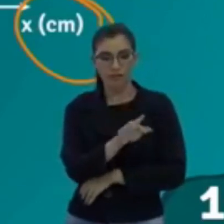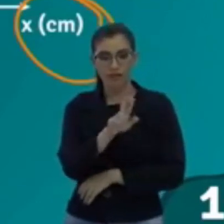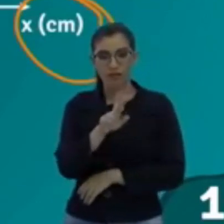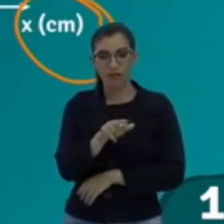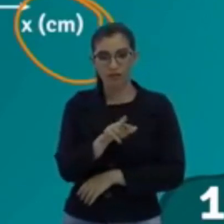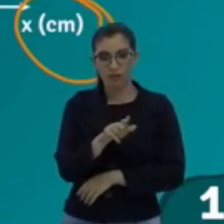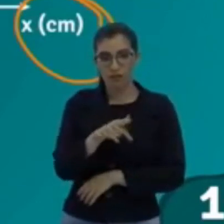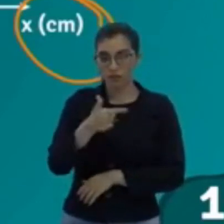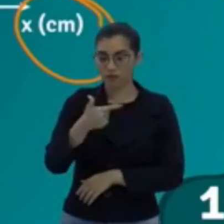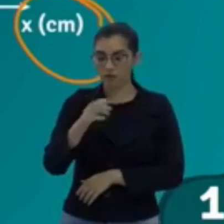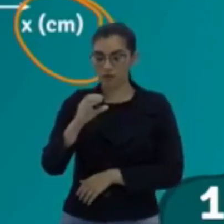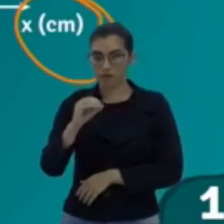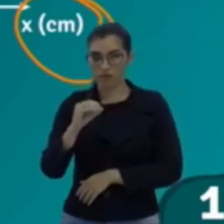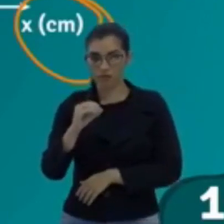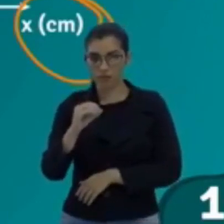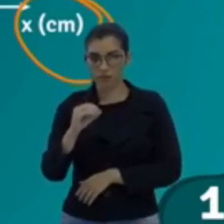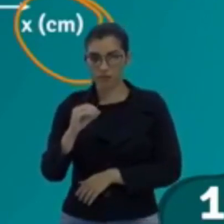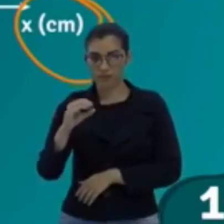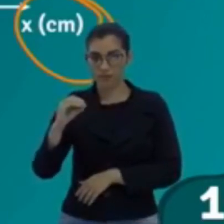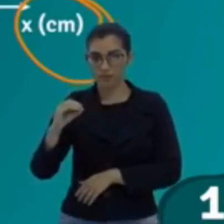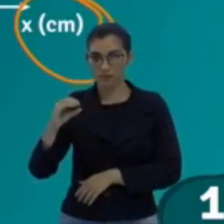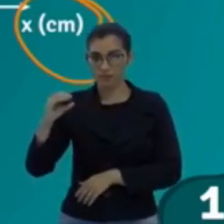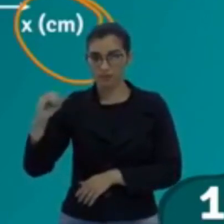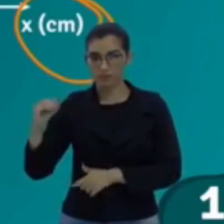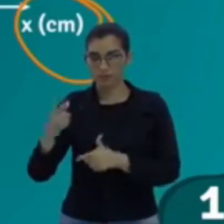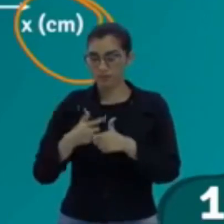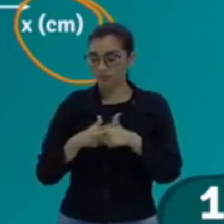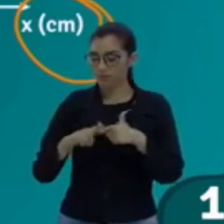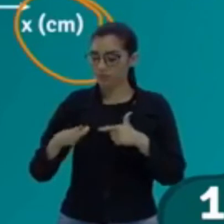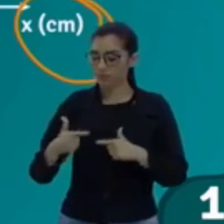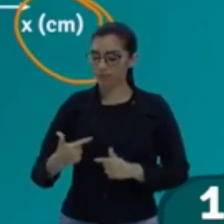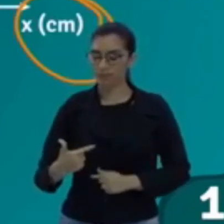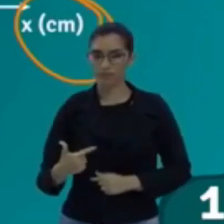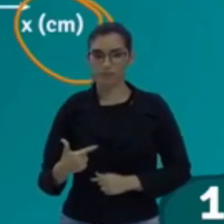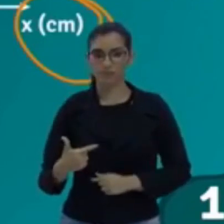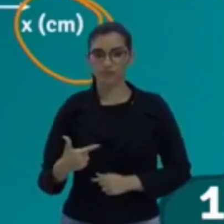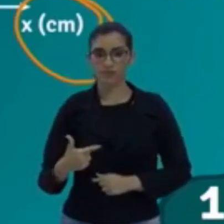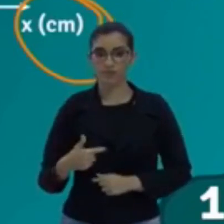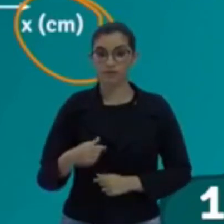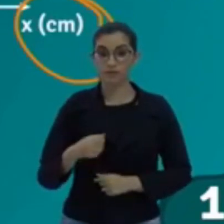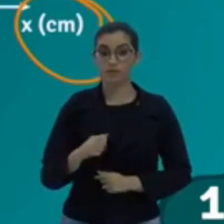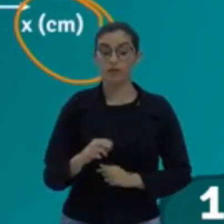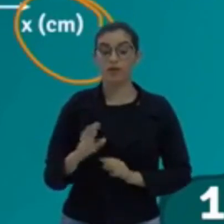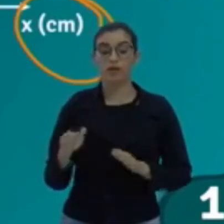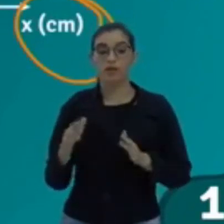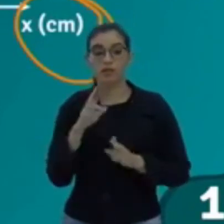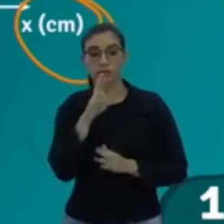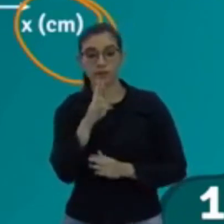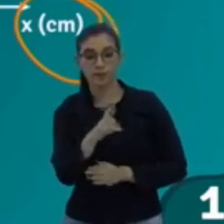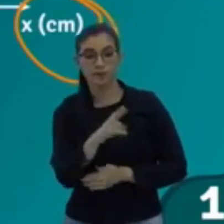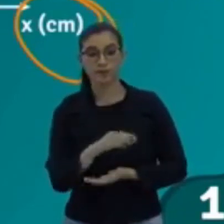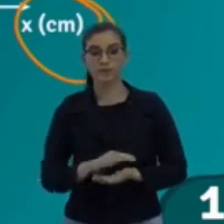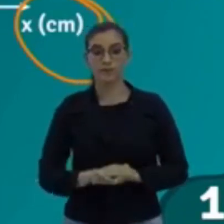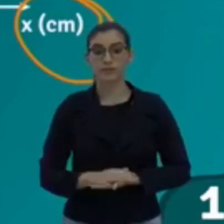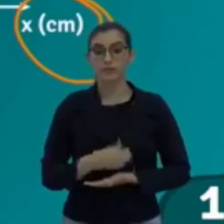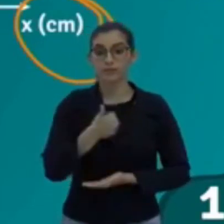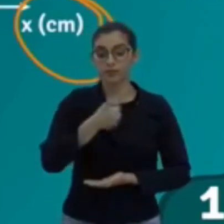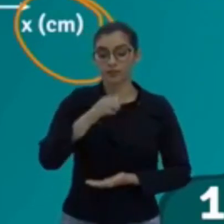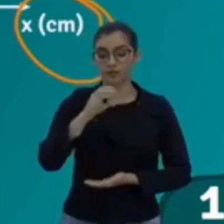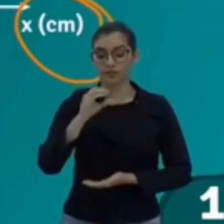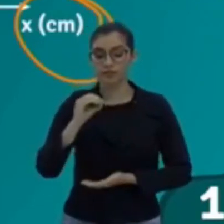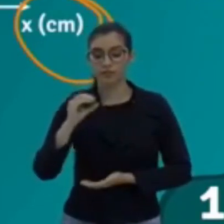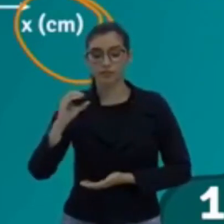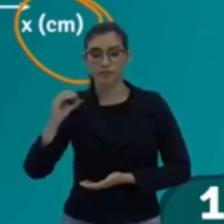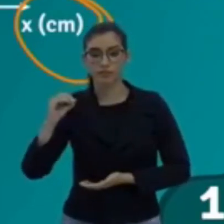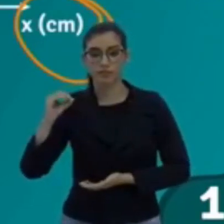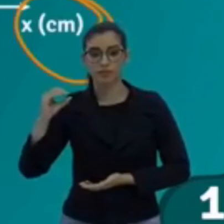vinte mil dividido por dois. E vinte mil dividido por dois é igual a dez